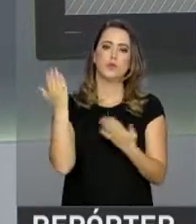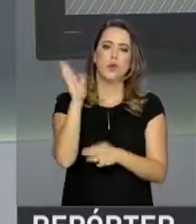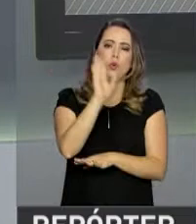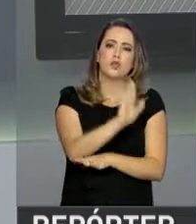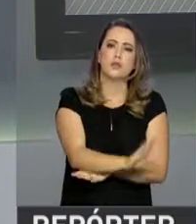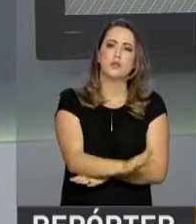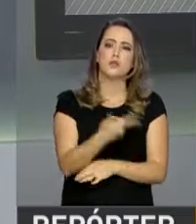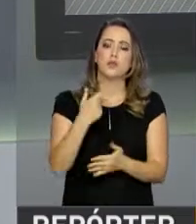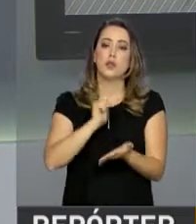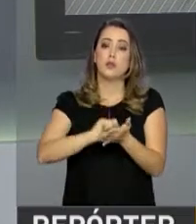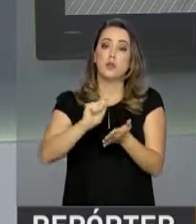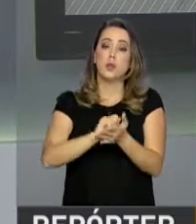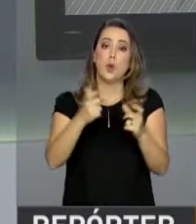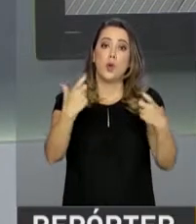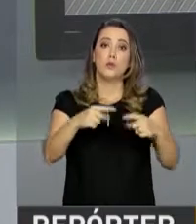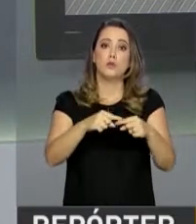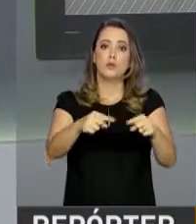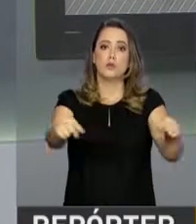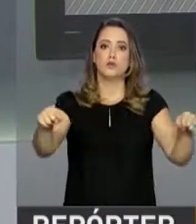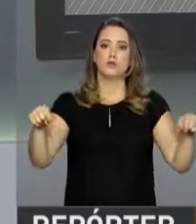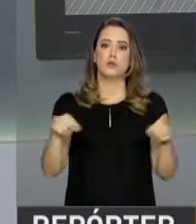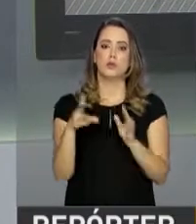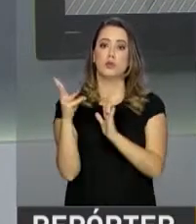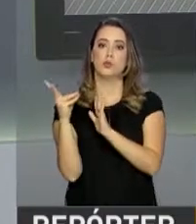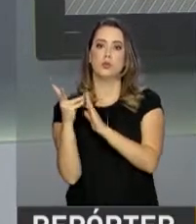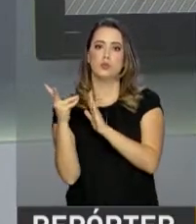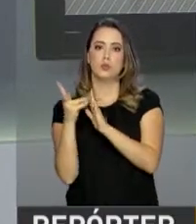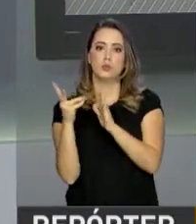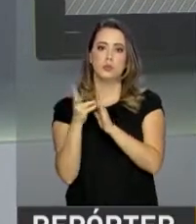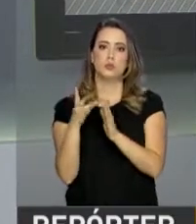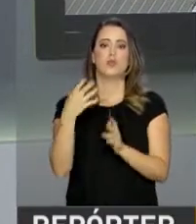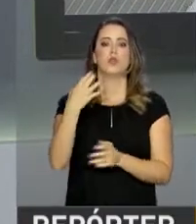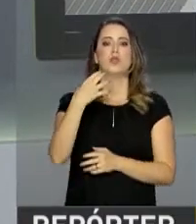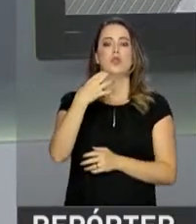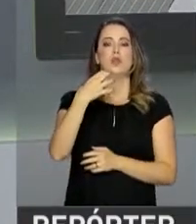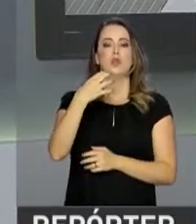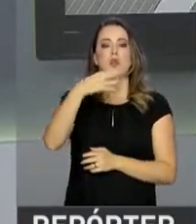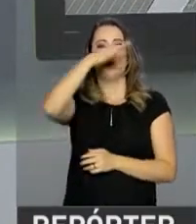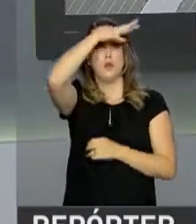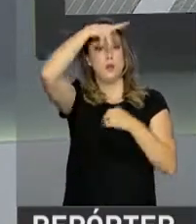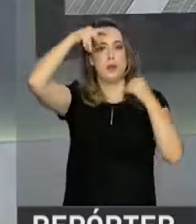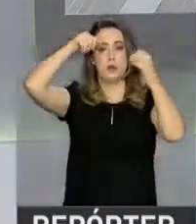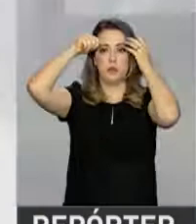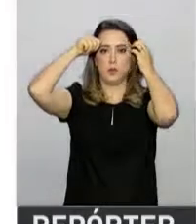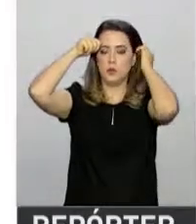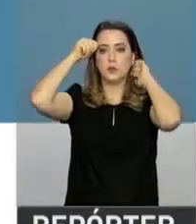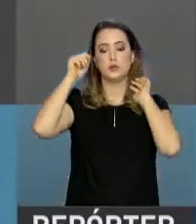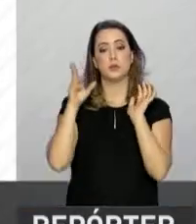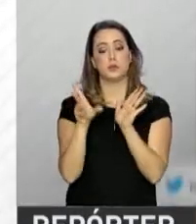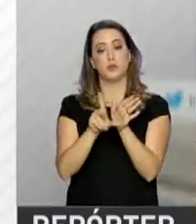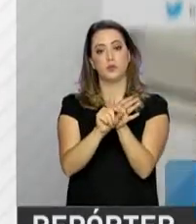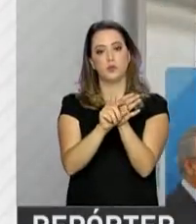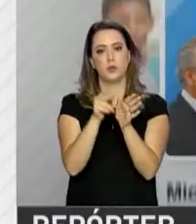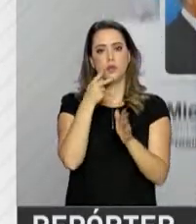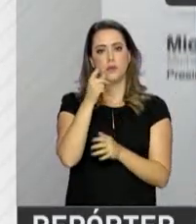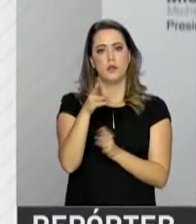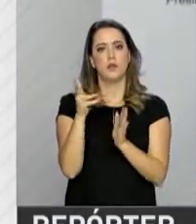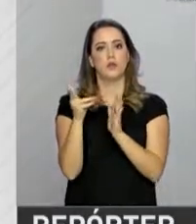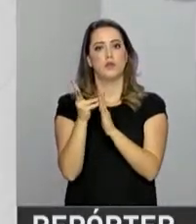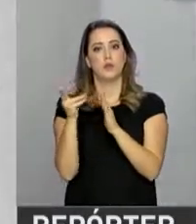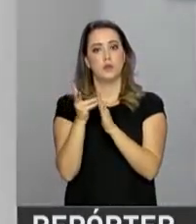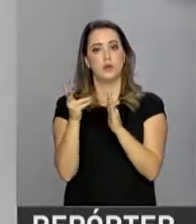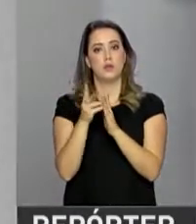tarde a demarcação de uma terra indígena no Mato Grosso. Pelo Twitter, o presidente comentou que os índios